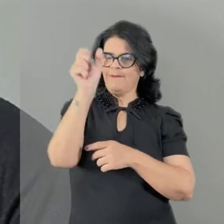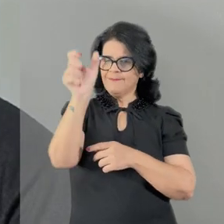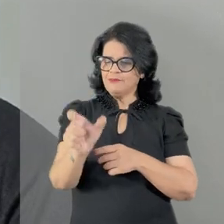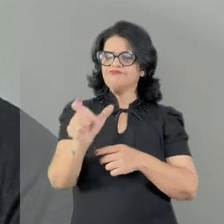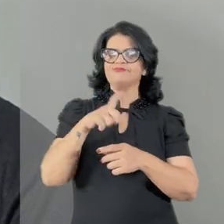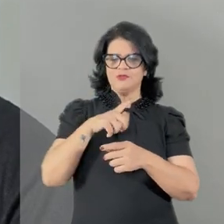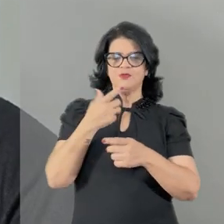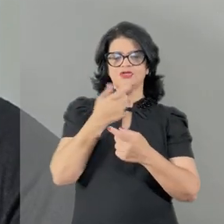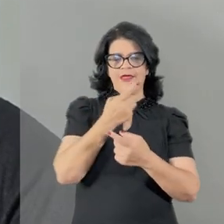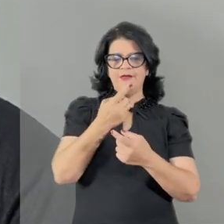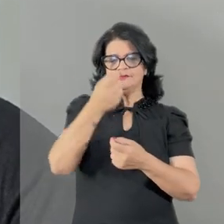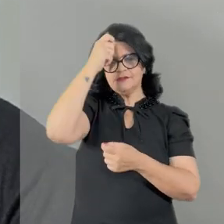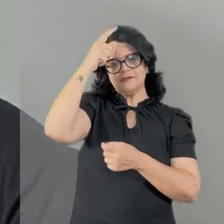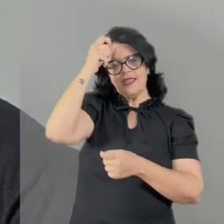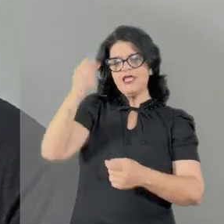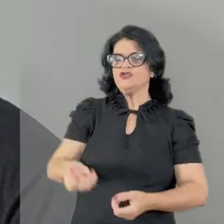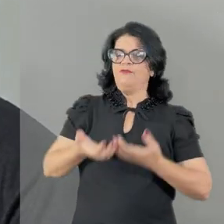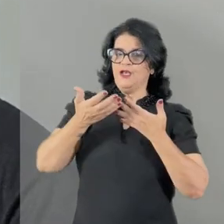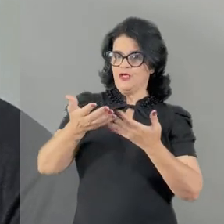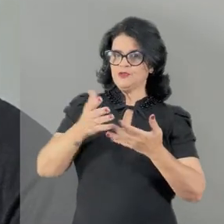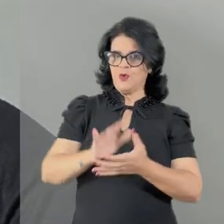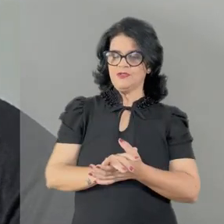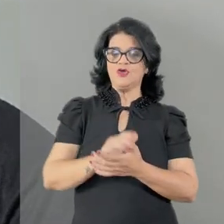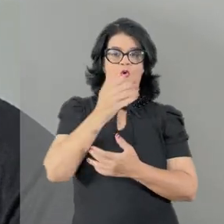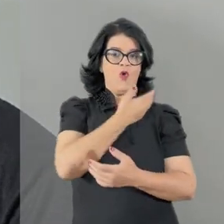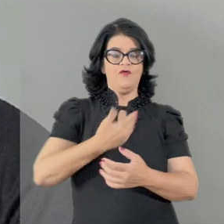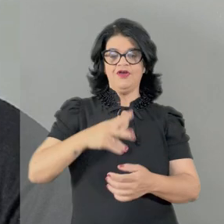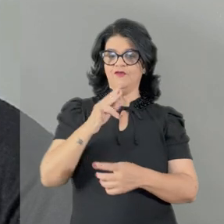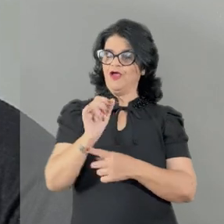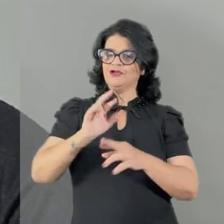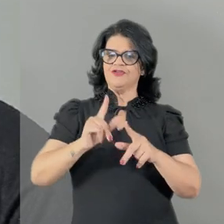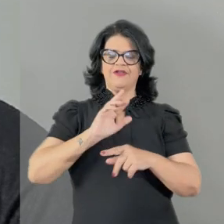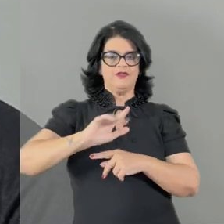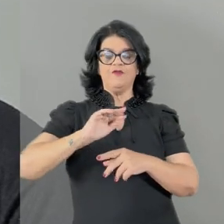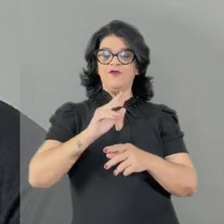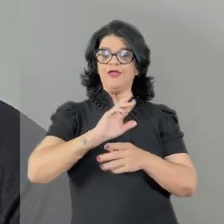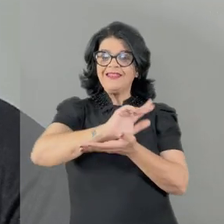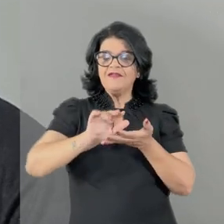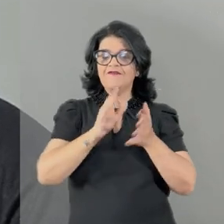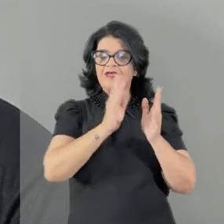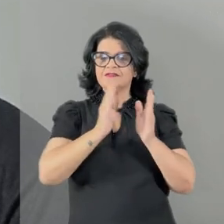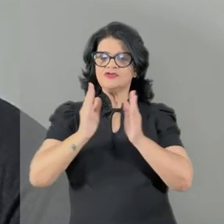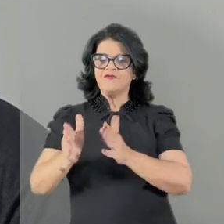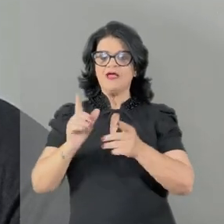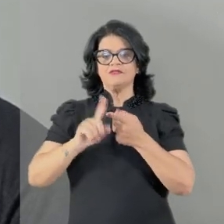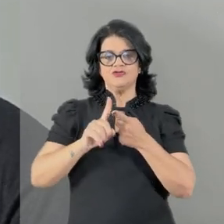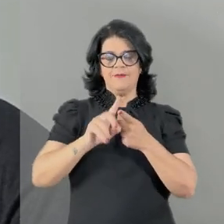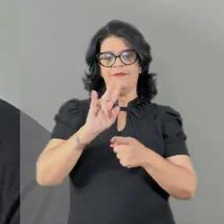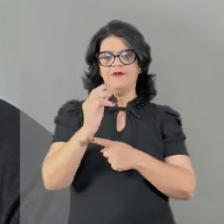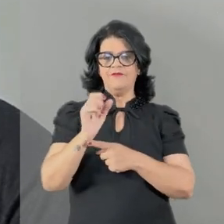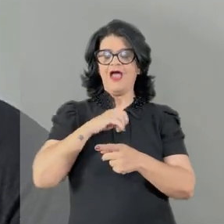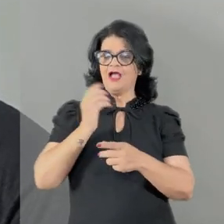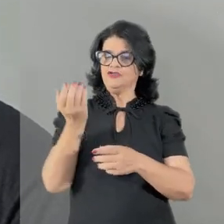inspirações. No governo de Getúlio Vargas, não foi diferente. Em diversas fases de seu governo, imagens de Vargas